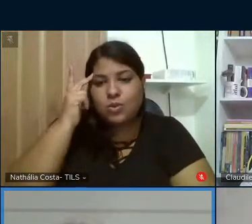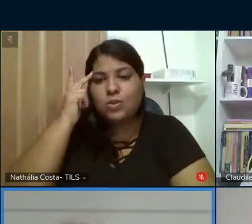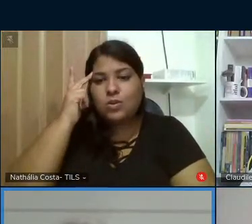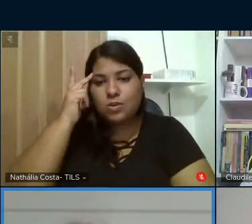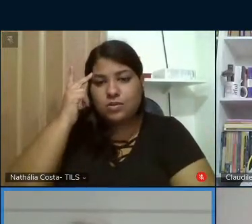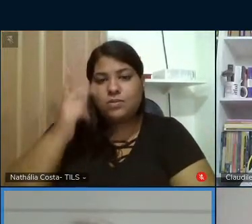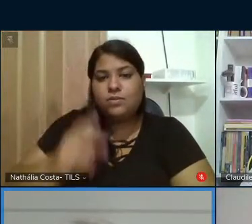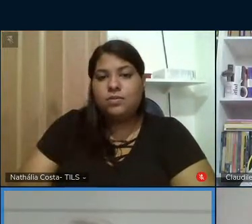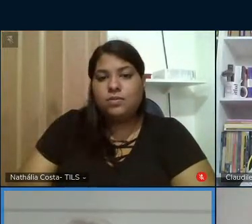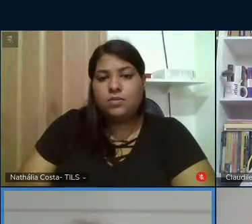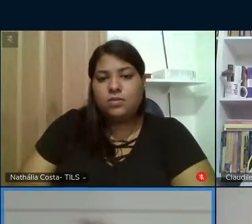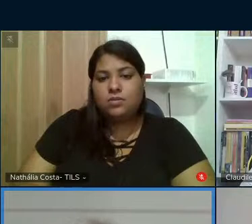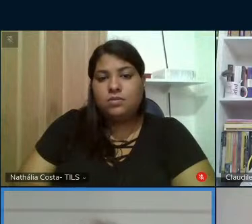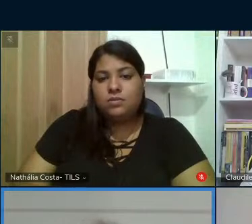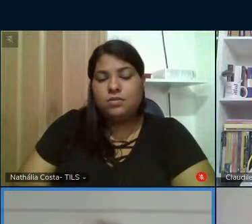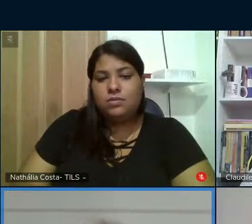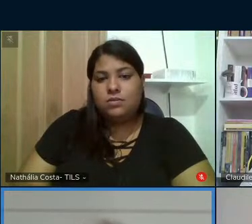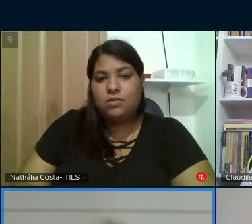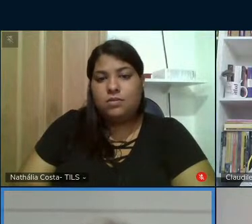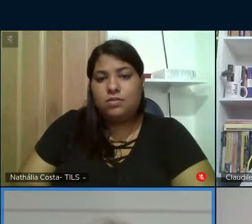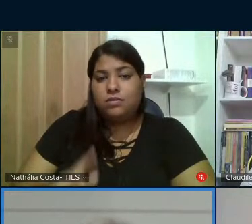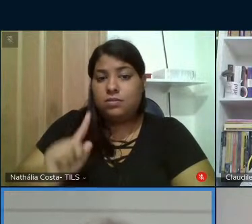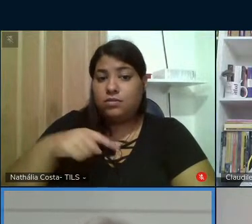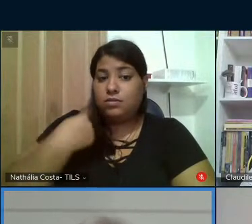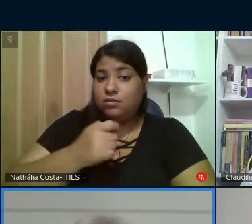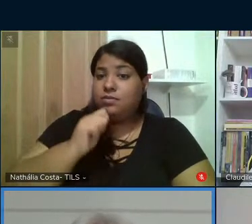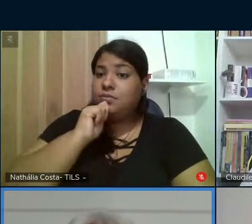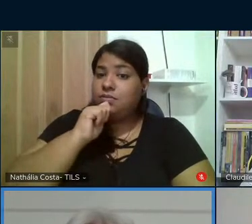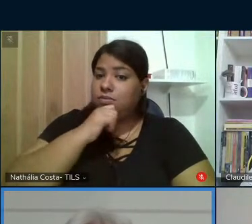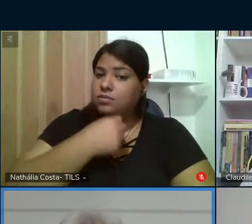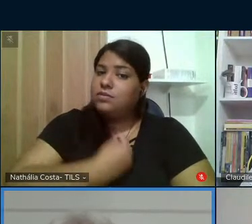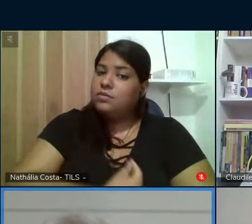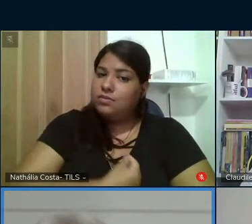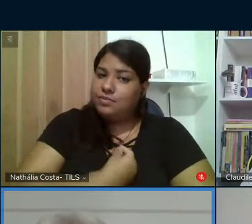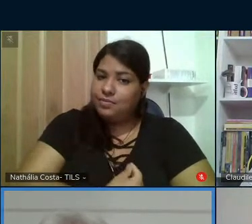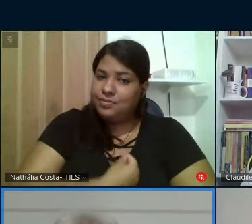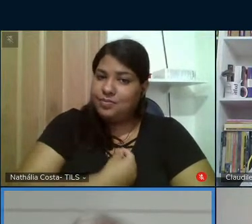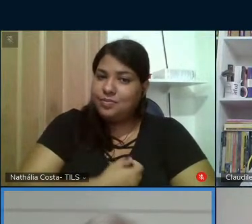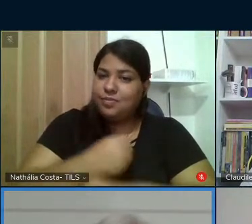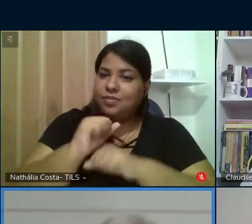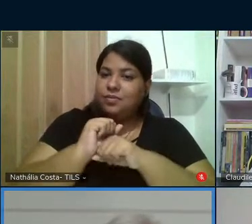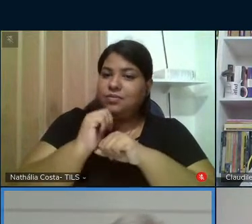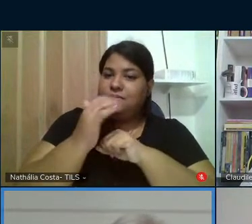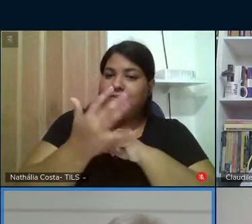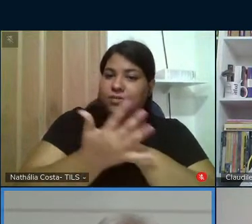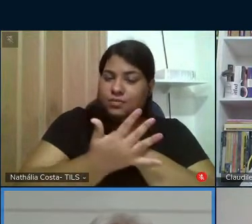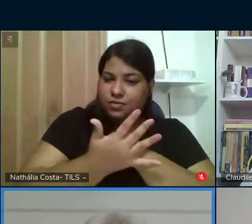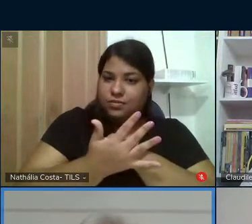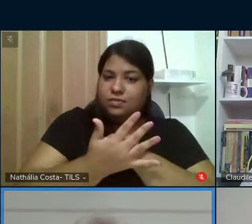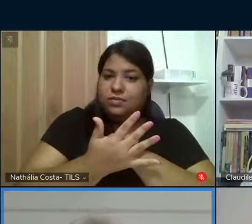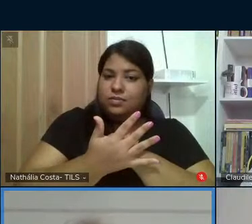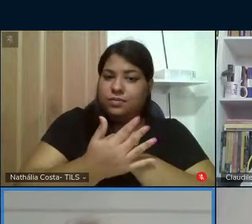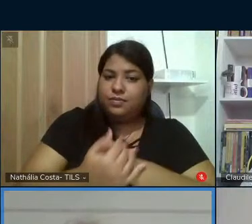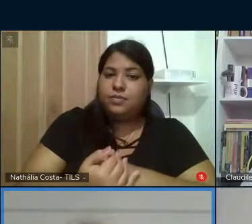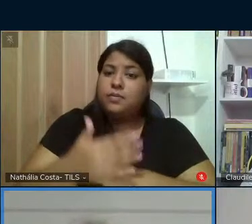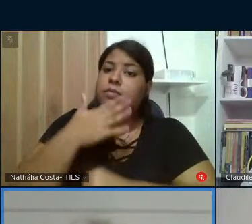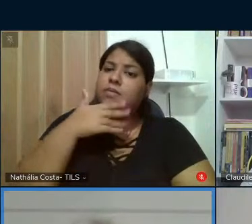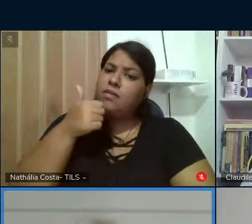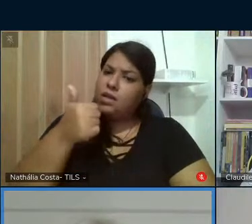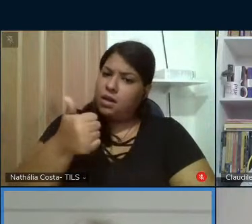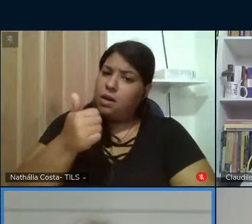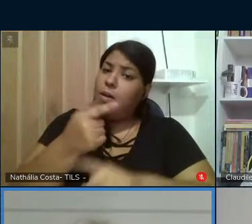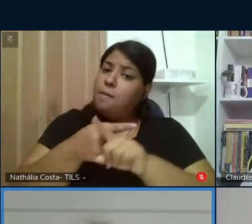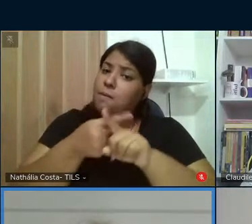ainda de estarmos vivendo um clima de pandemia num quadro melhor mas